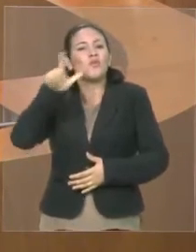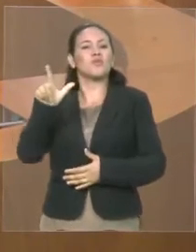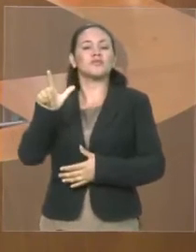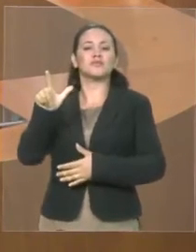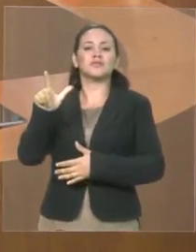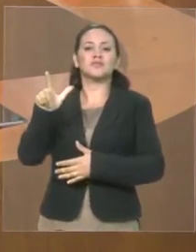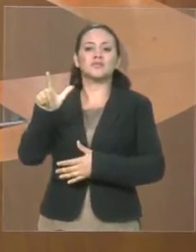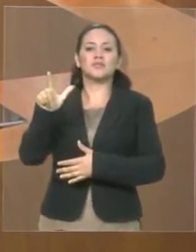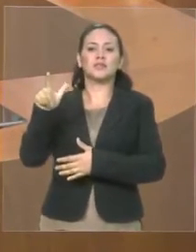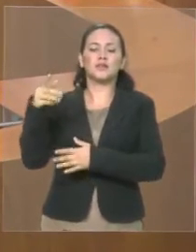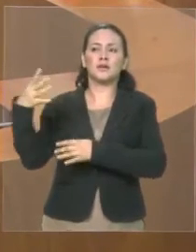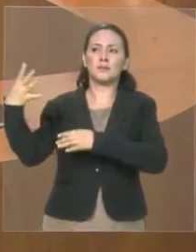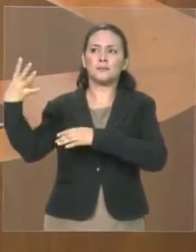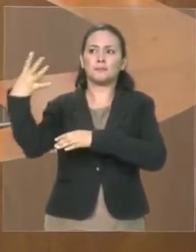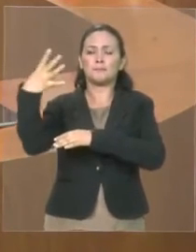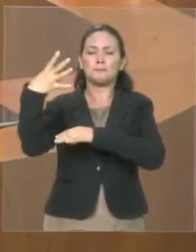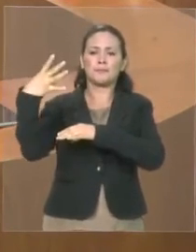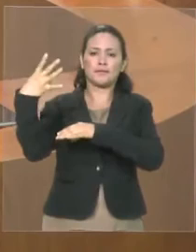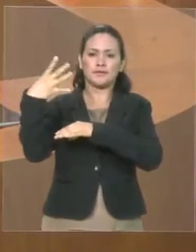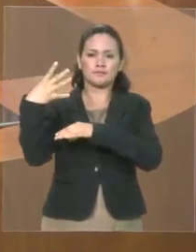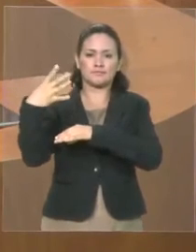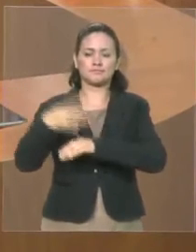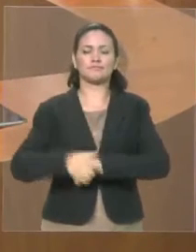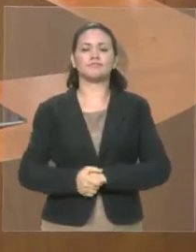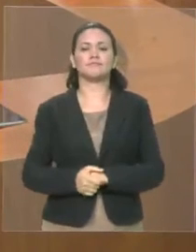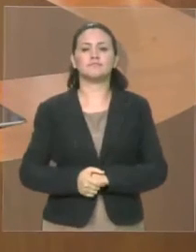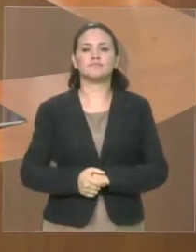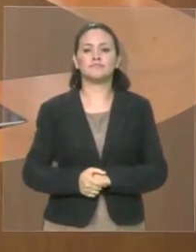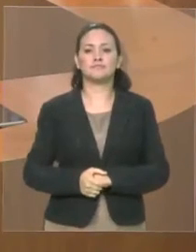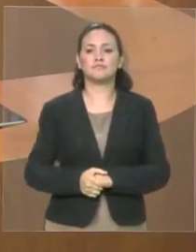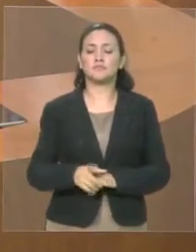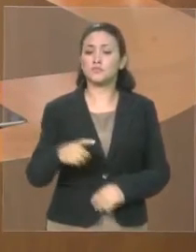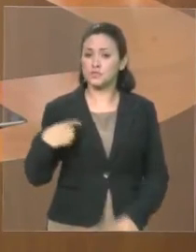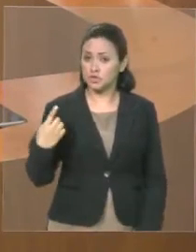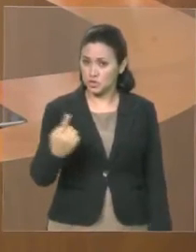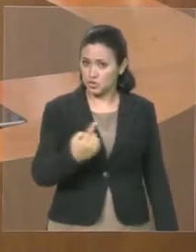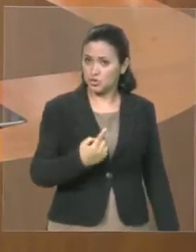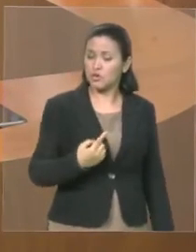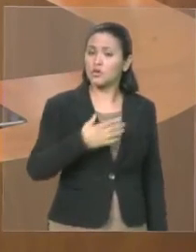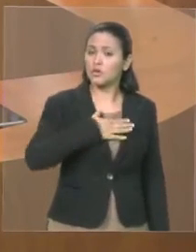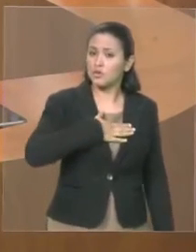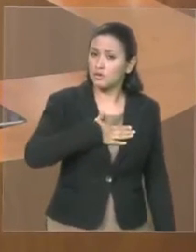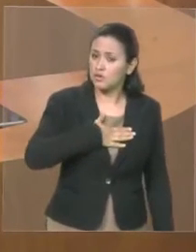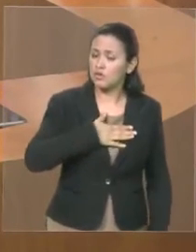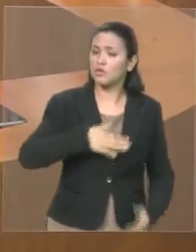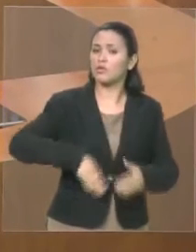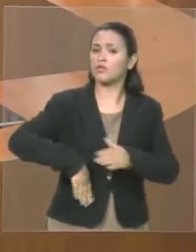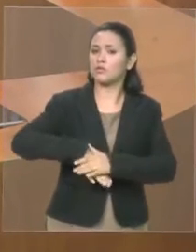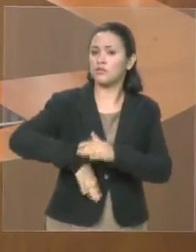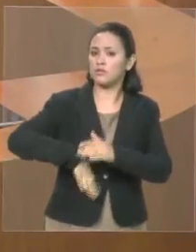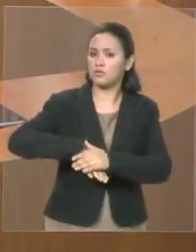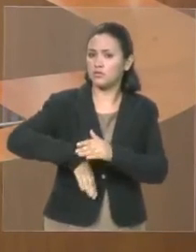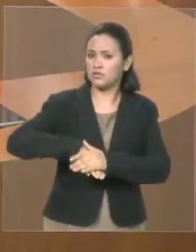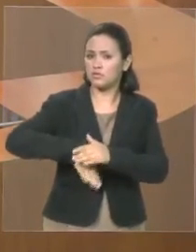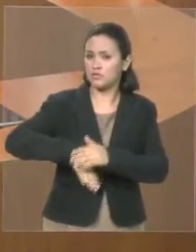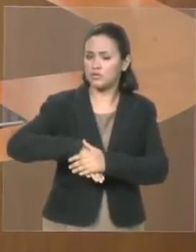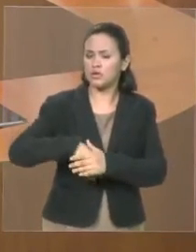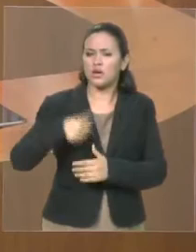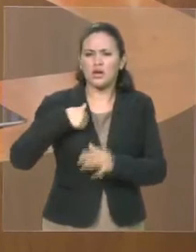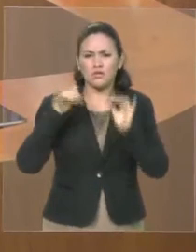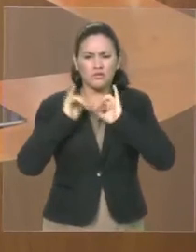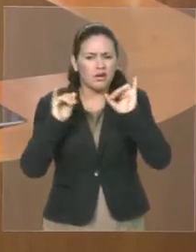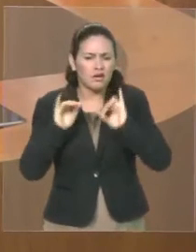os quatro melhores. Então, nós que gostamos de futebol, e é um tema que eu poucas vezes tratei aqui na tribuna,